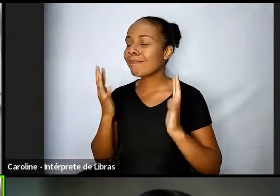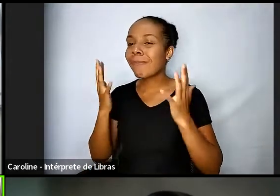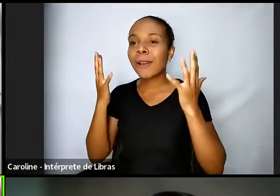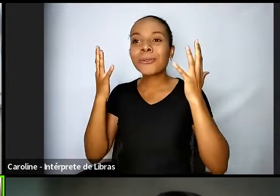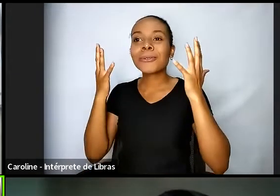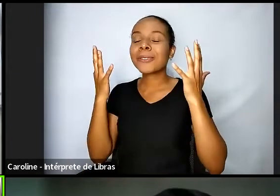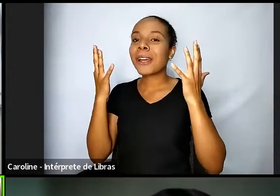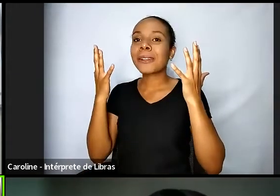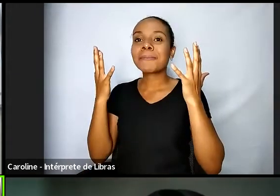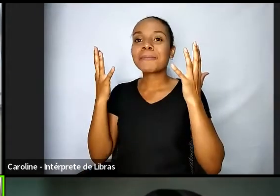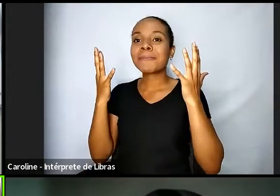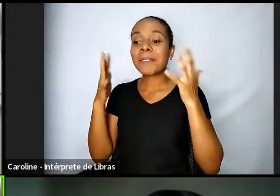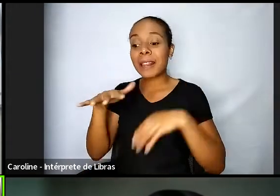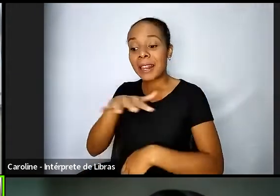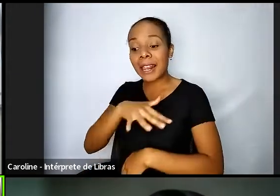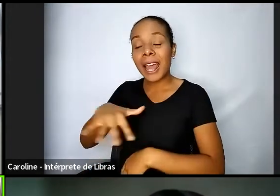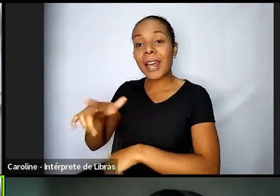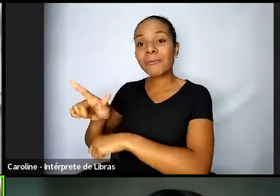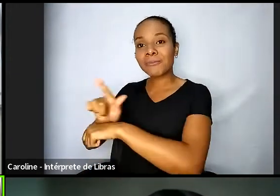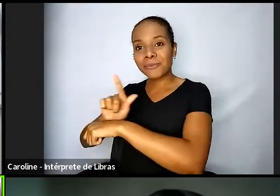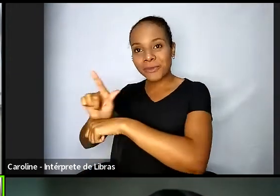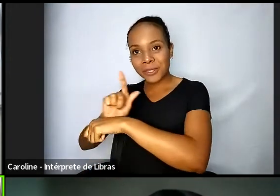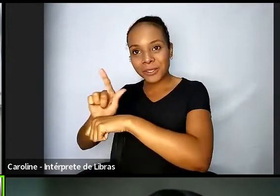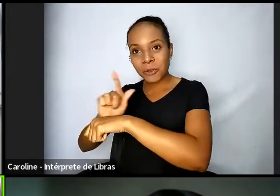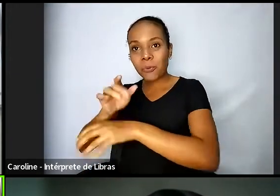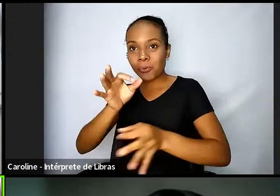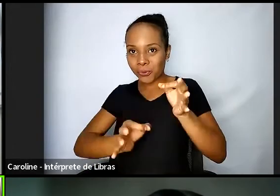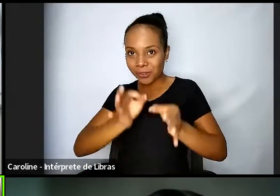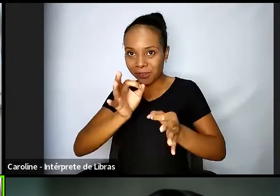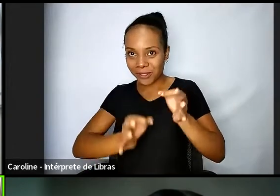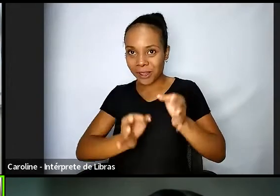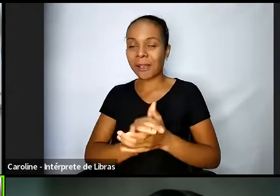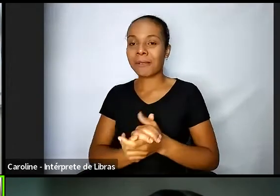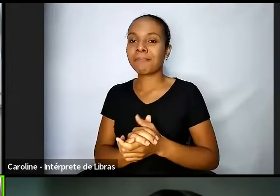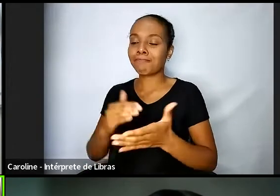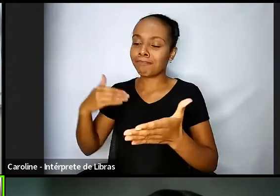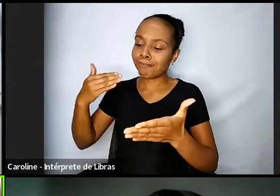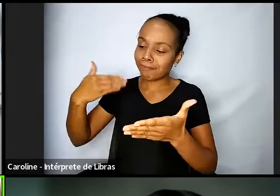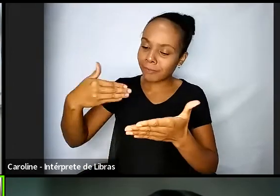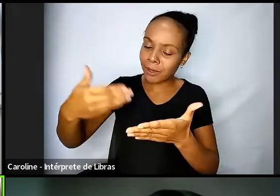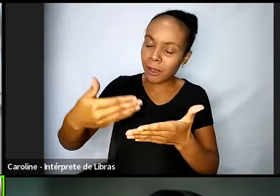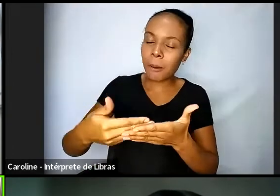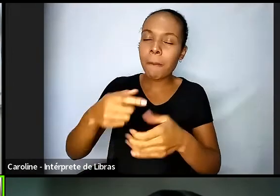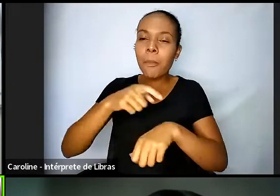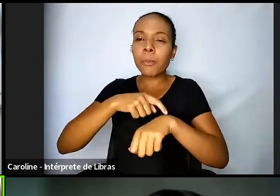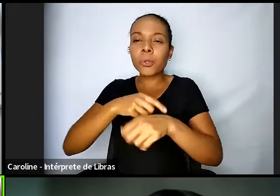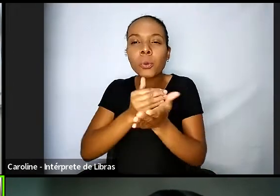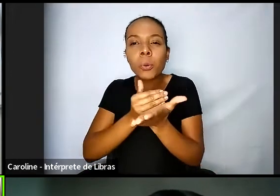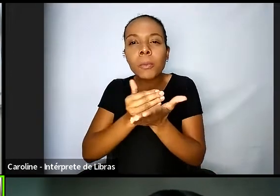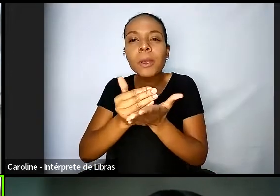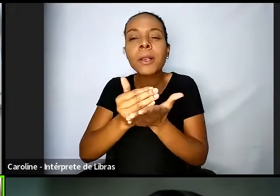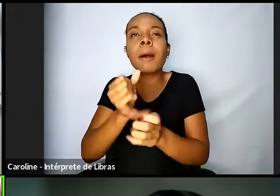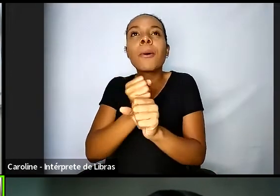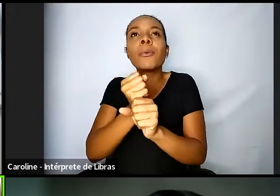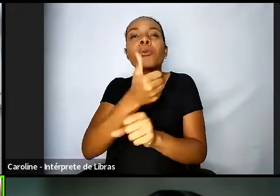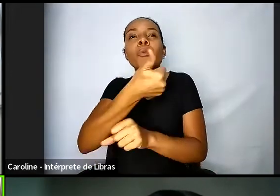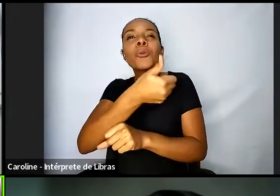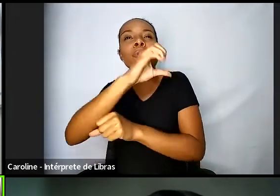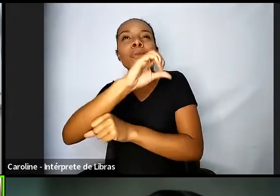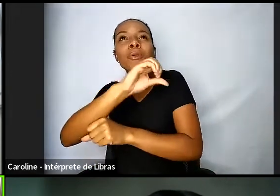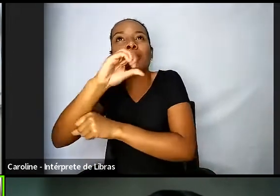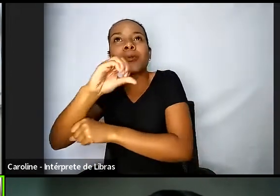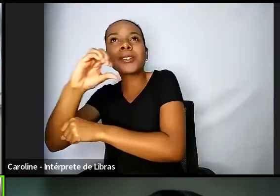por gestão judiciária desde que eu ingressei na carreira em 99 sempre estive